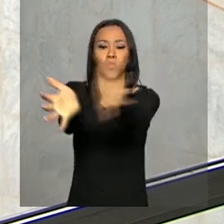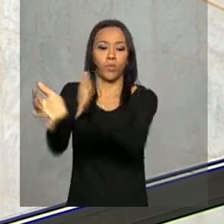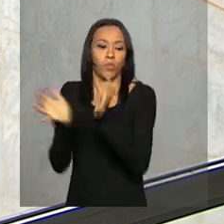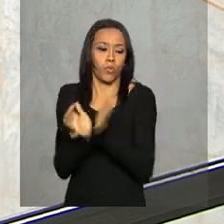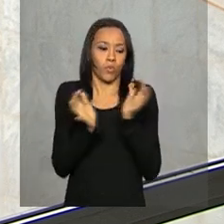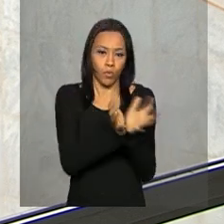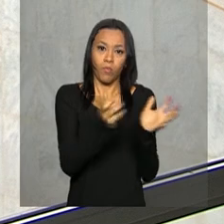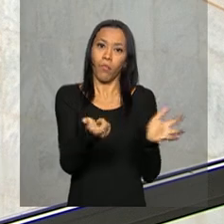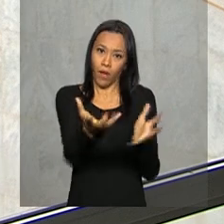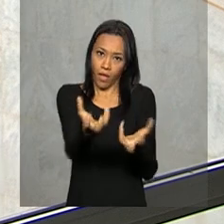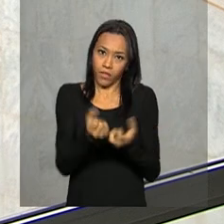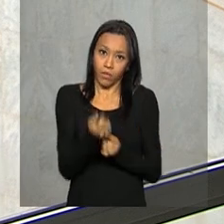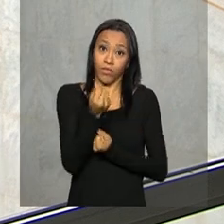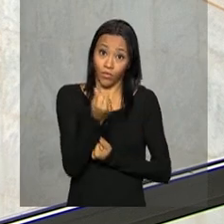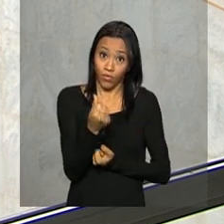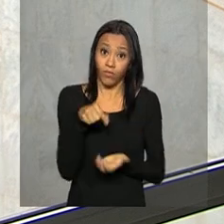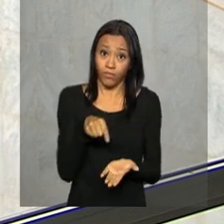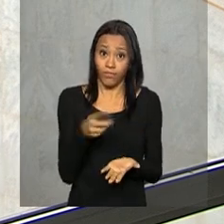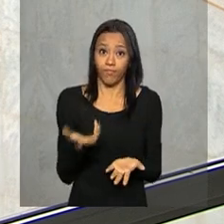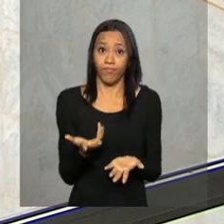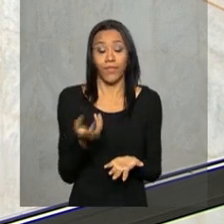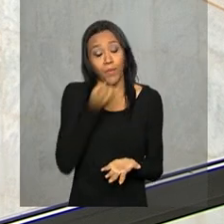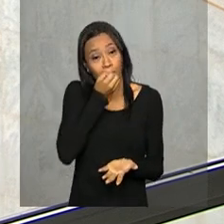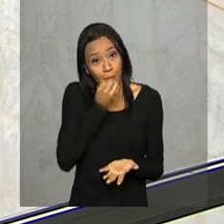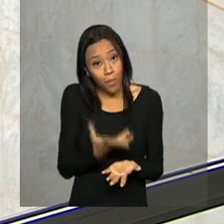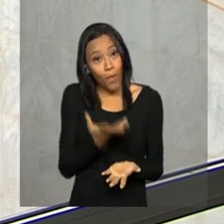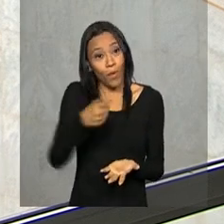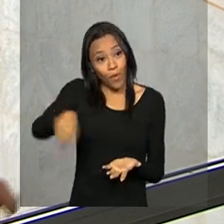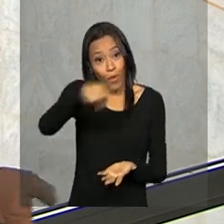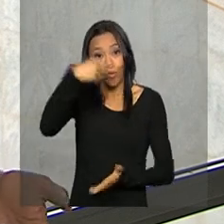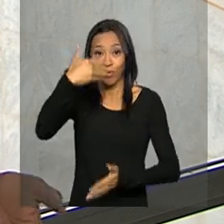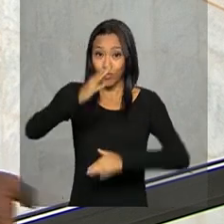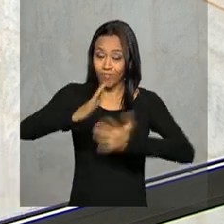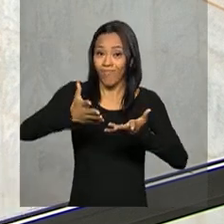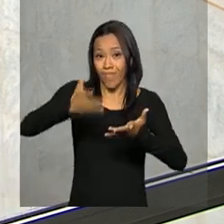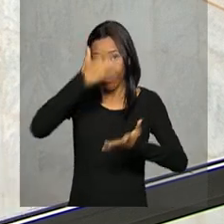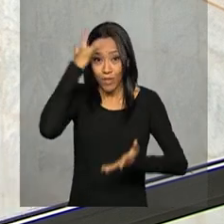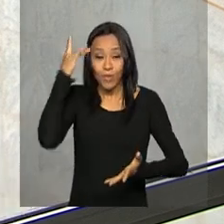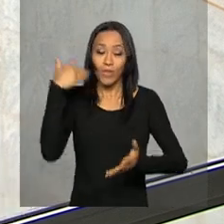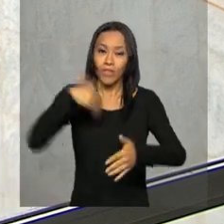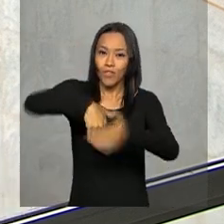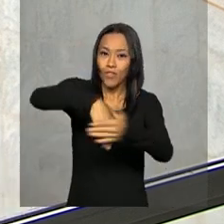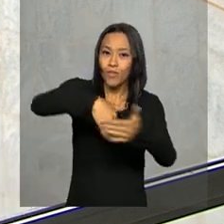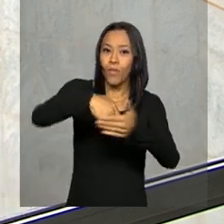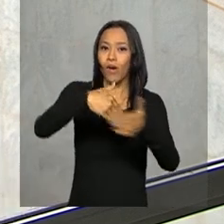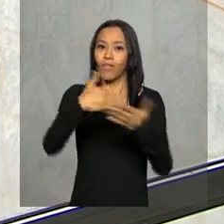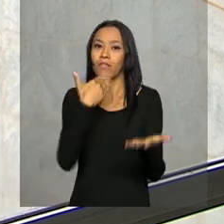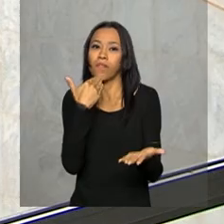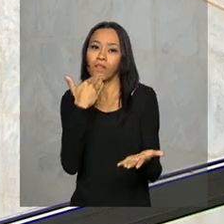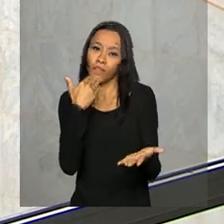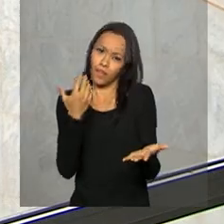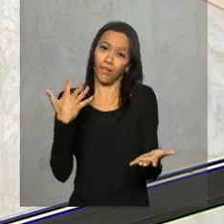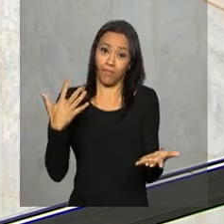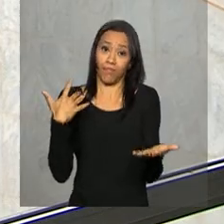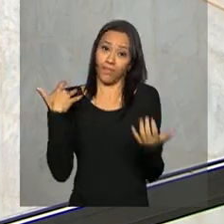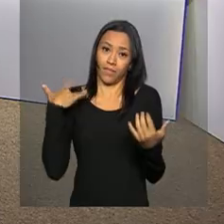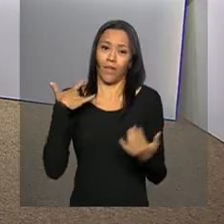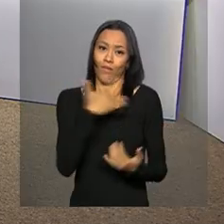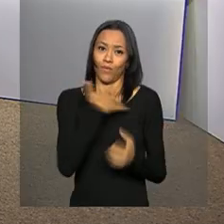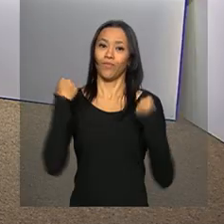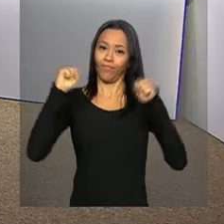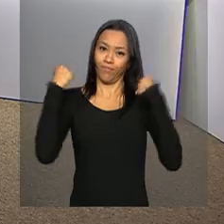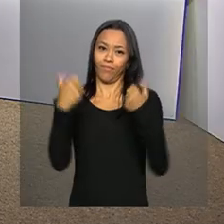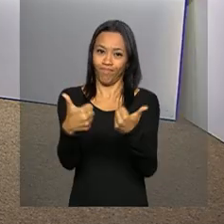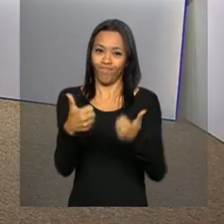receber esses recursos. Então, Jaime, é bom para os atletas amadores, já que esporte sempre faz bem para a saúde, né? Com certeza, Ana.